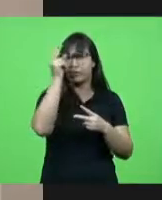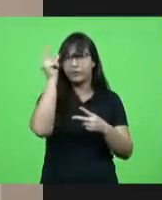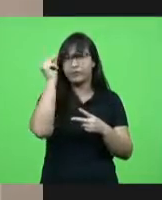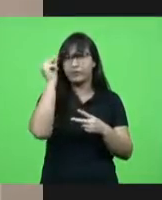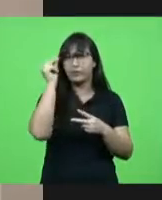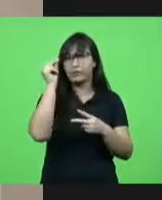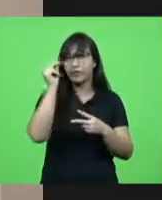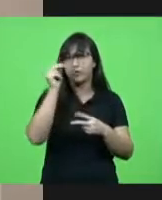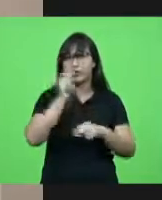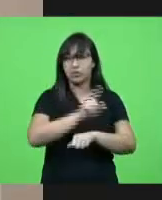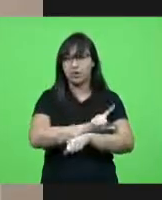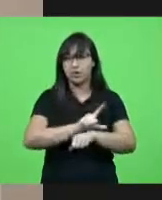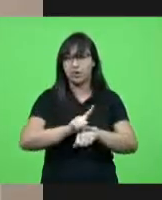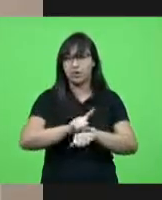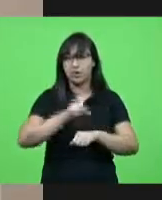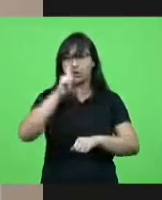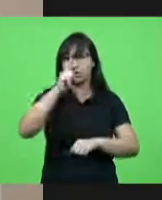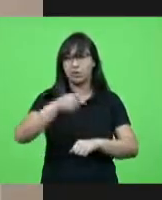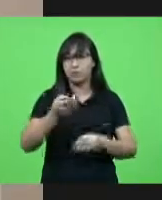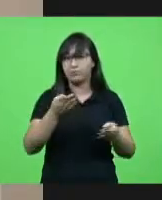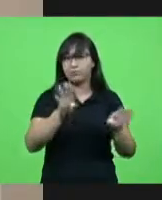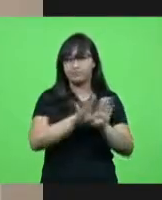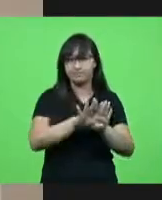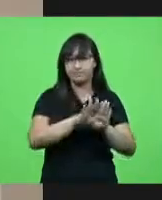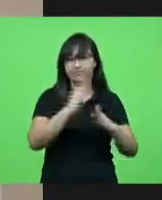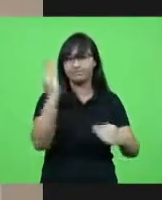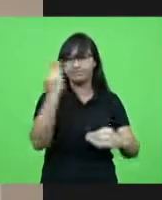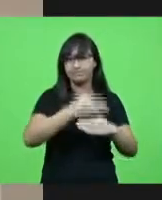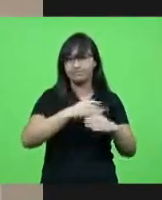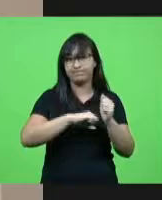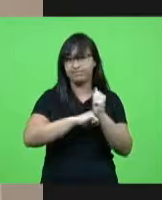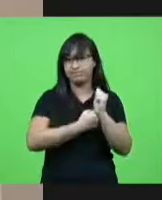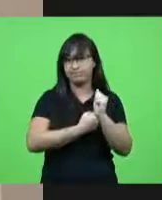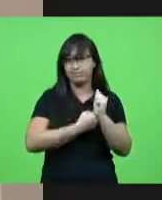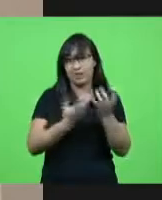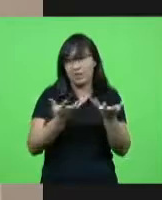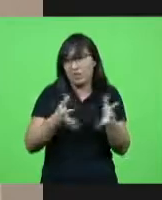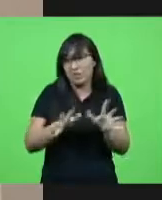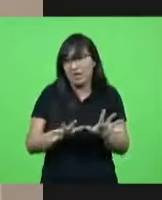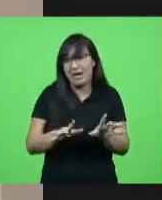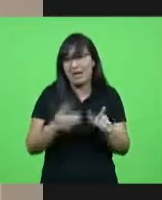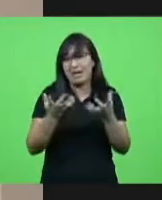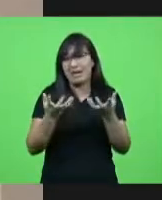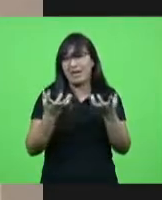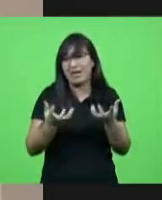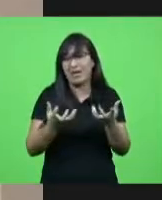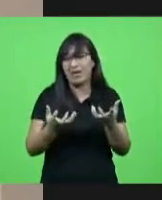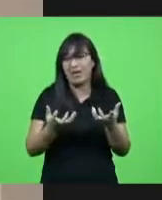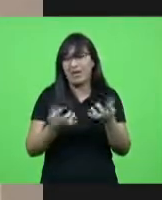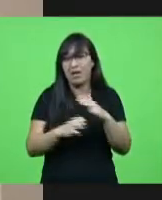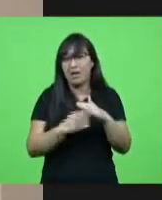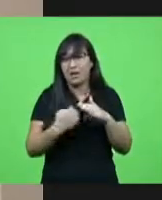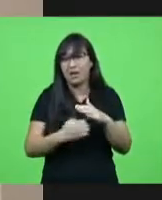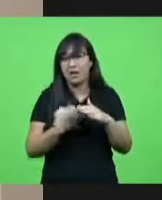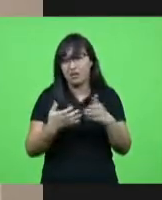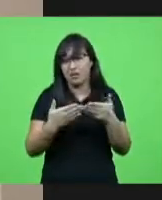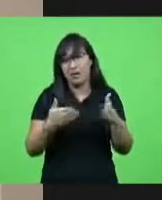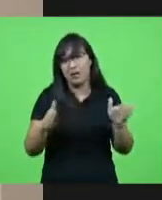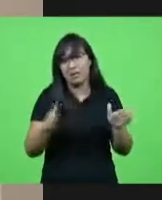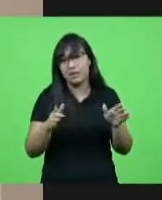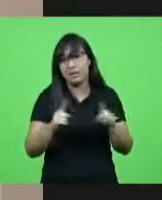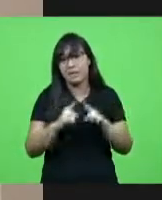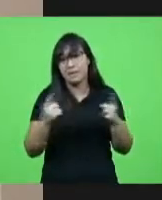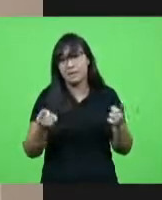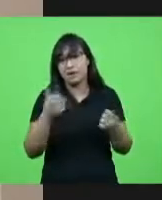decretou lockdown óbvio que ele não quer ele também é empresário mas acabou entendendo que essa era a melhor medida para reduzir a curva de